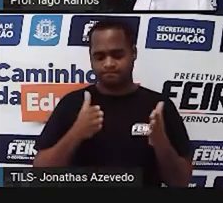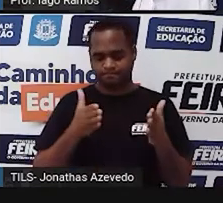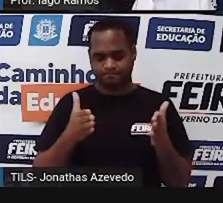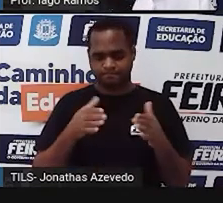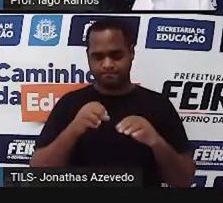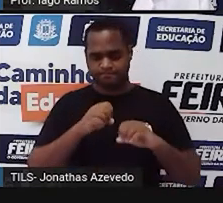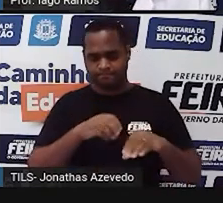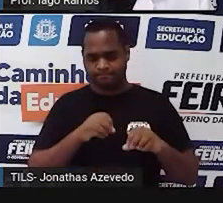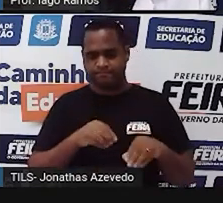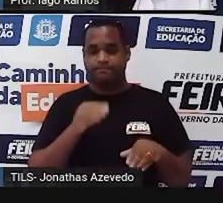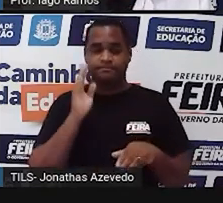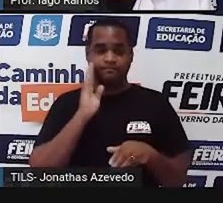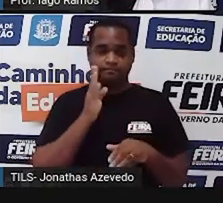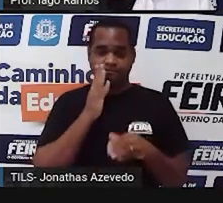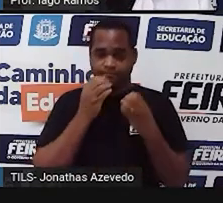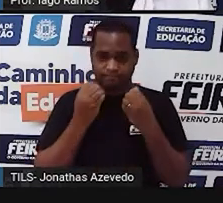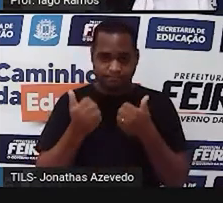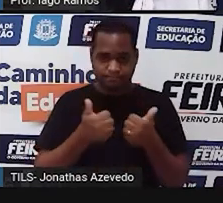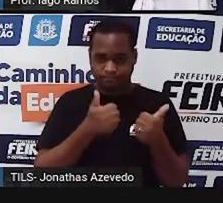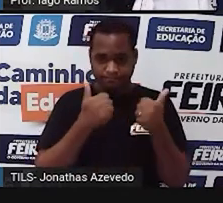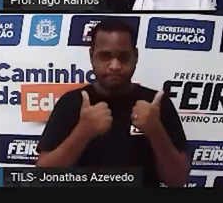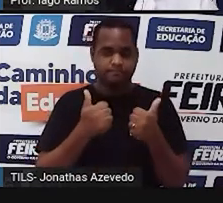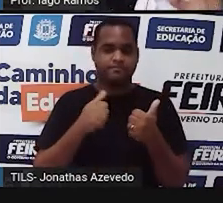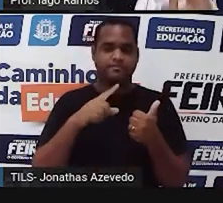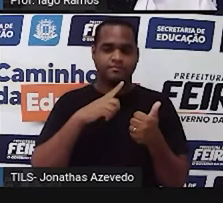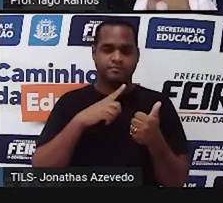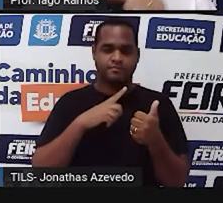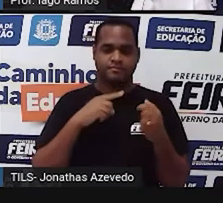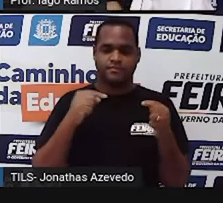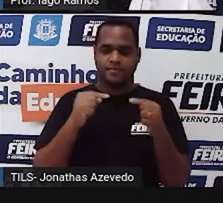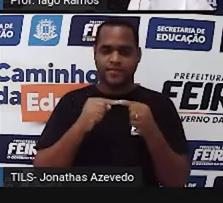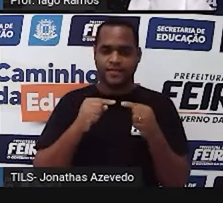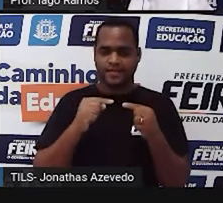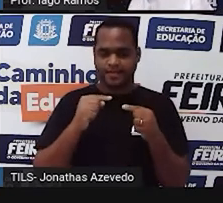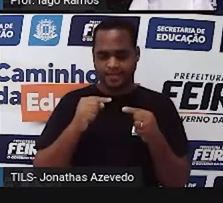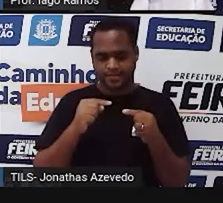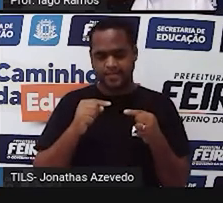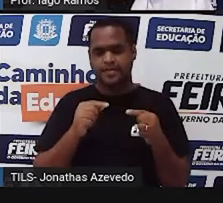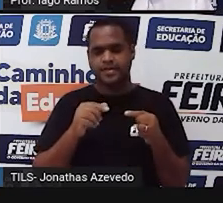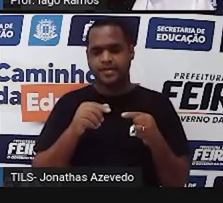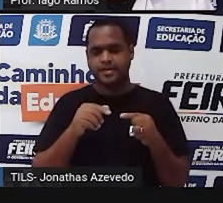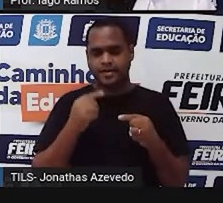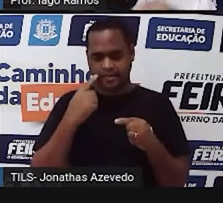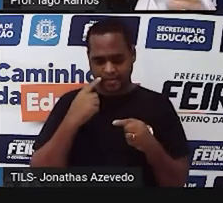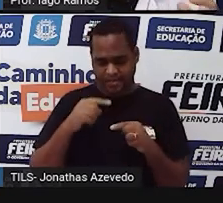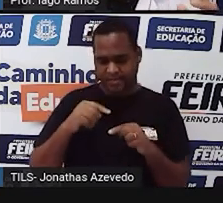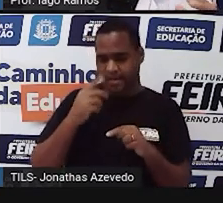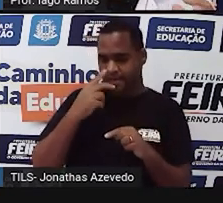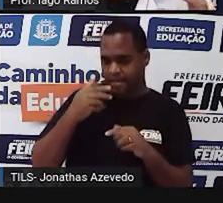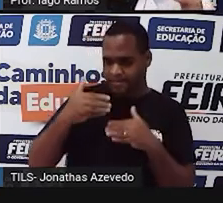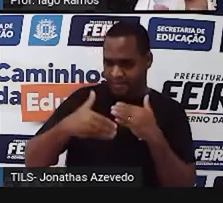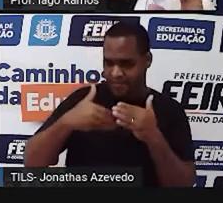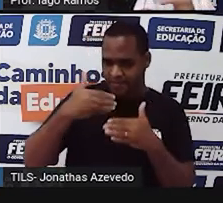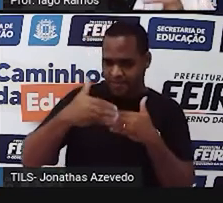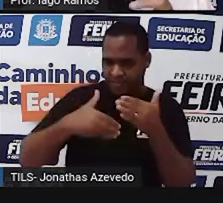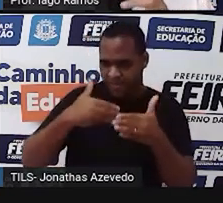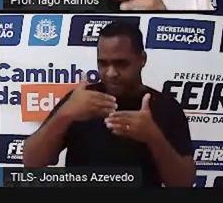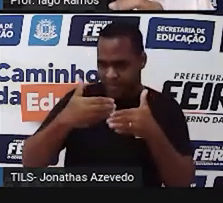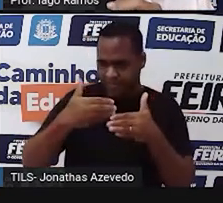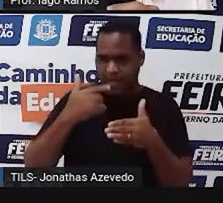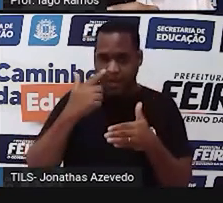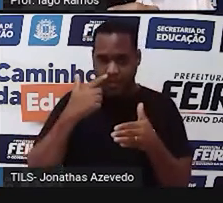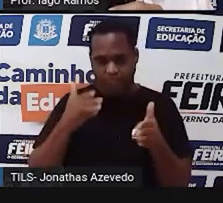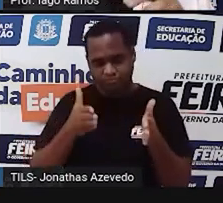material muito bacana que é chamado de trilha da aprendizagem, tá? Trilha da ideia de